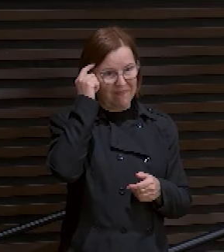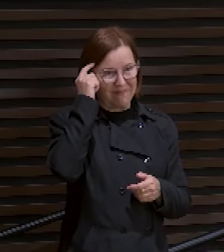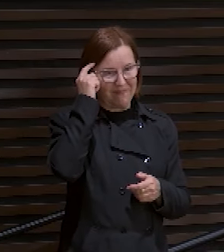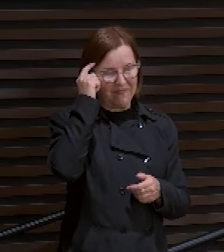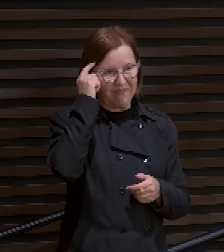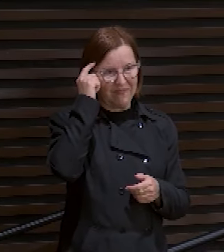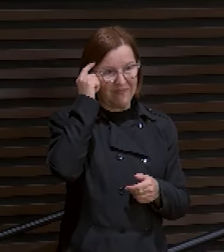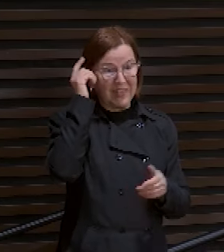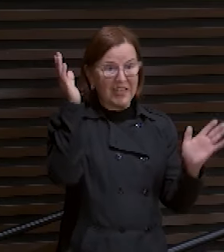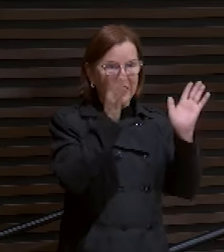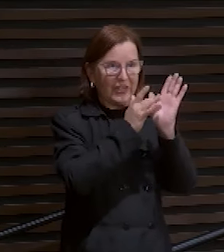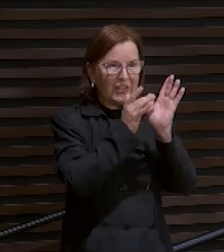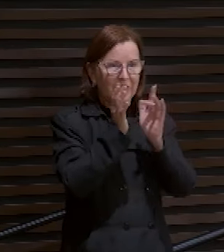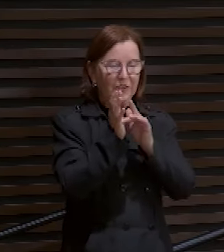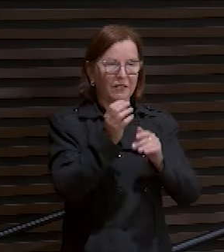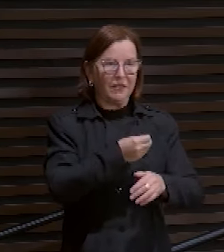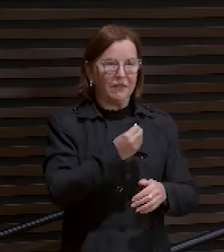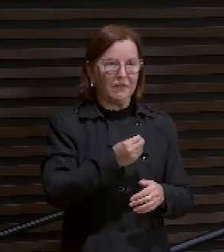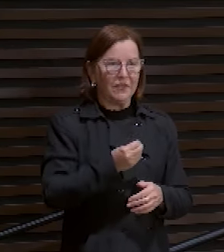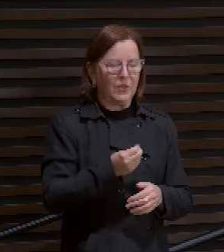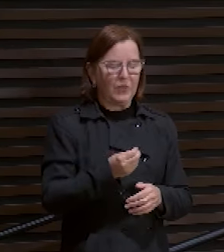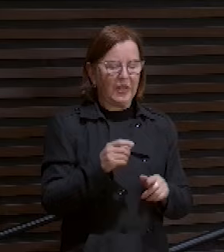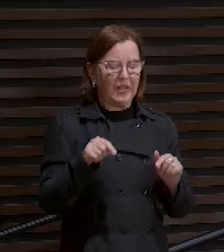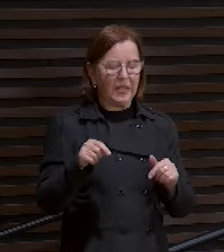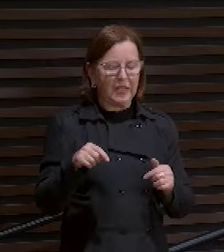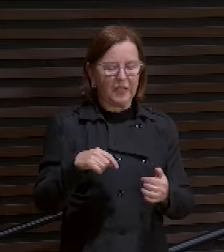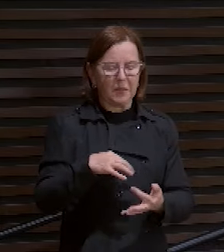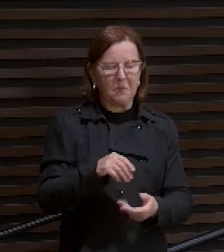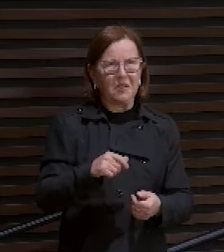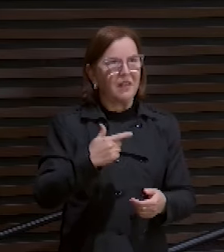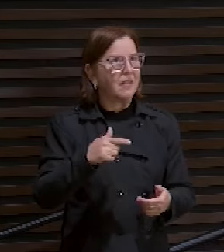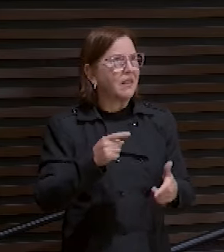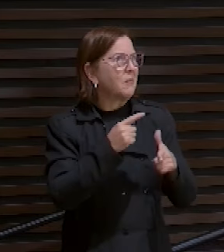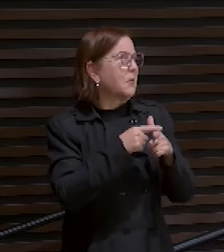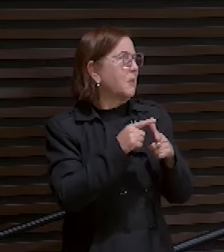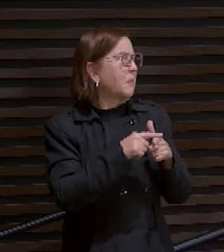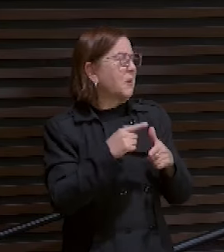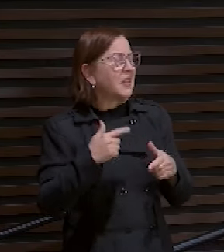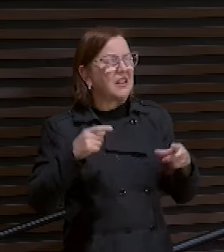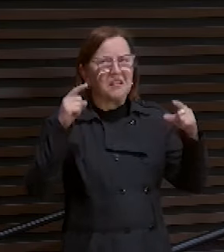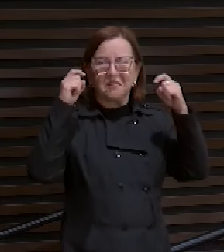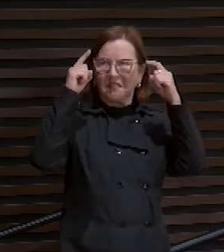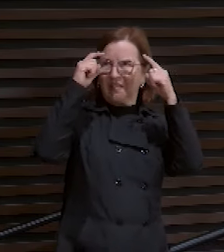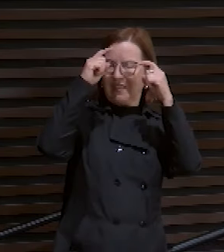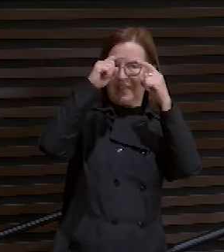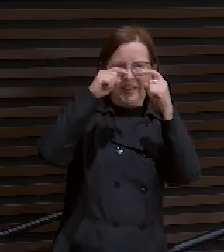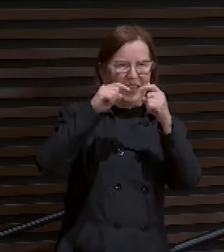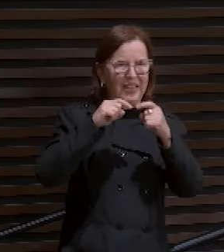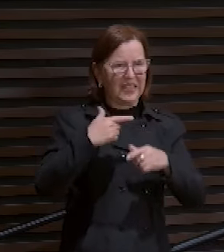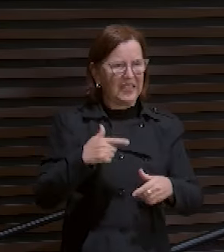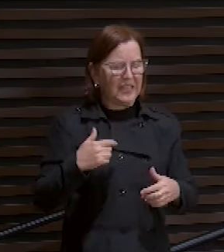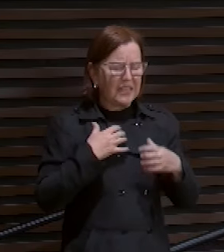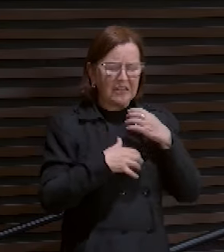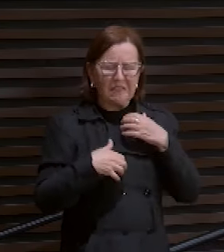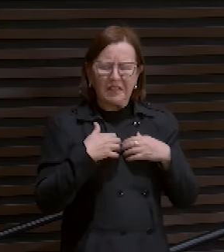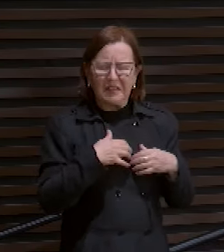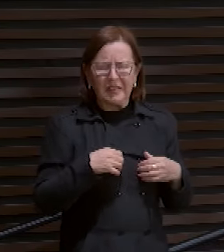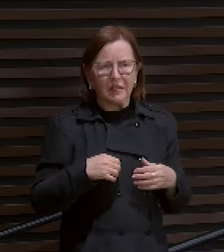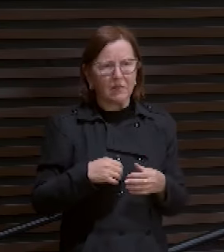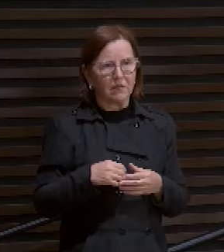Que Jesus viveu uma vida nesse mundo aqui. Sem problema. Sem dificuldade. Sem aflição.